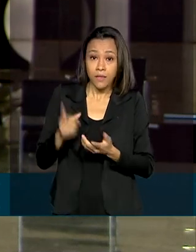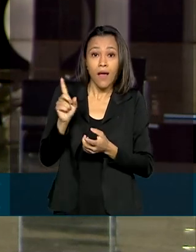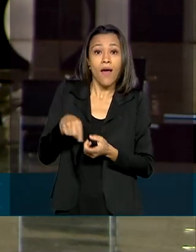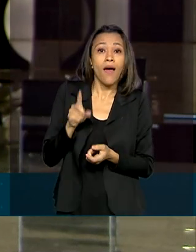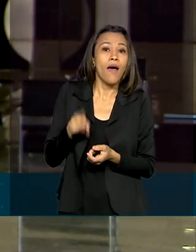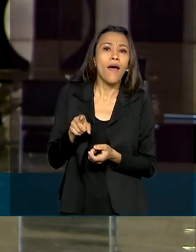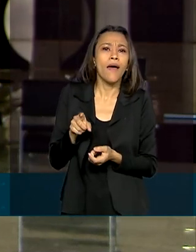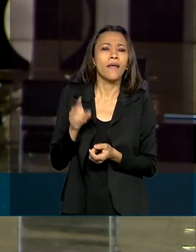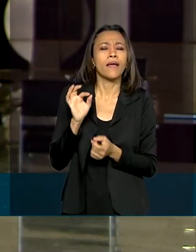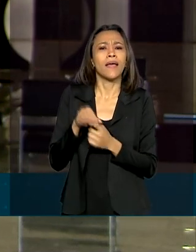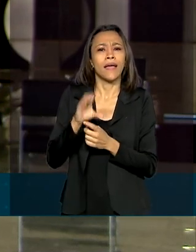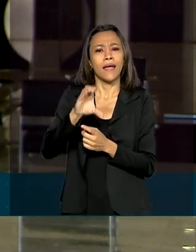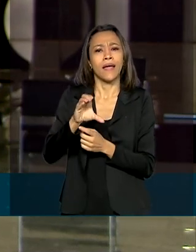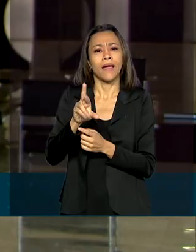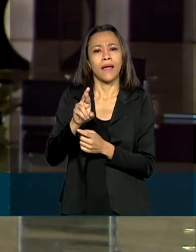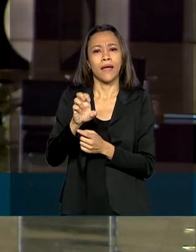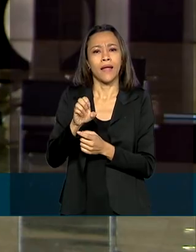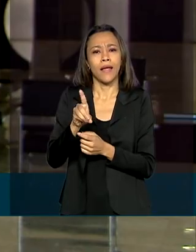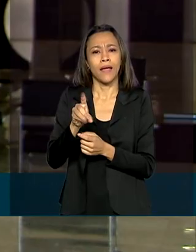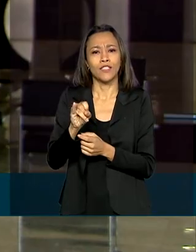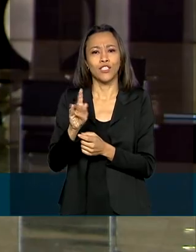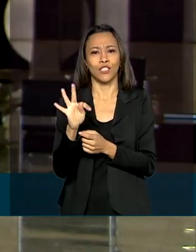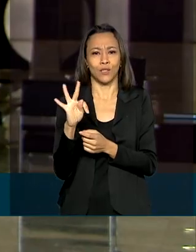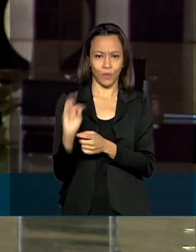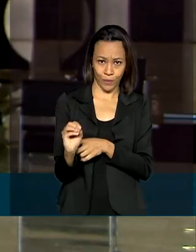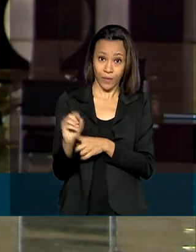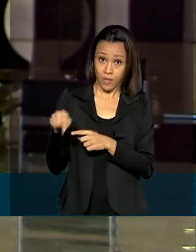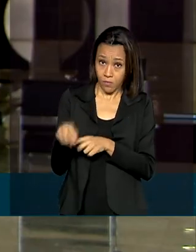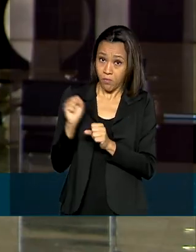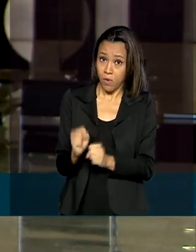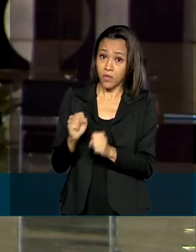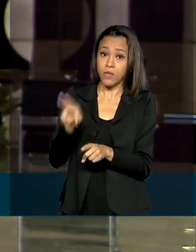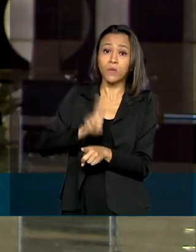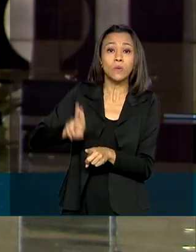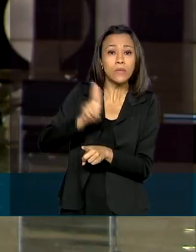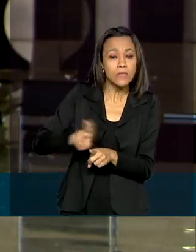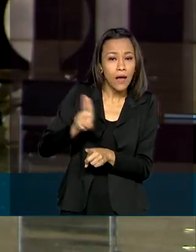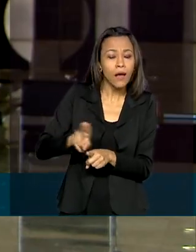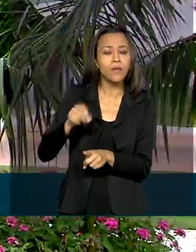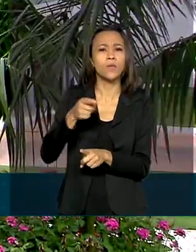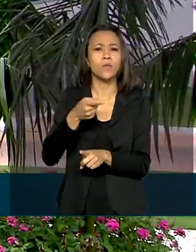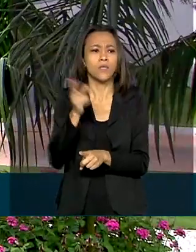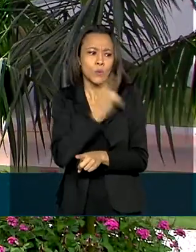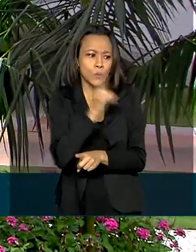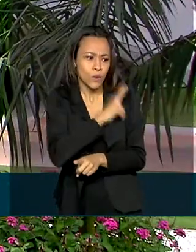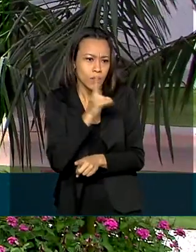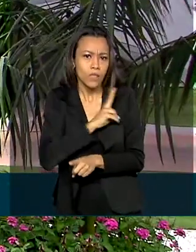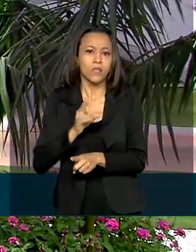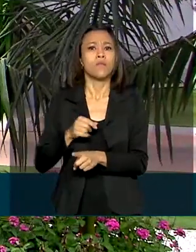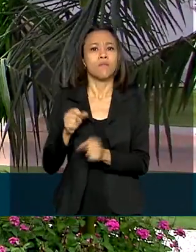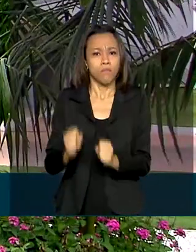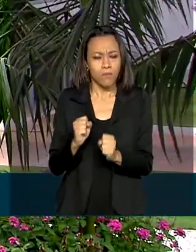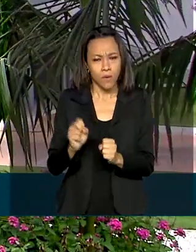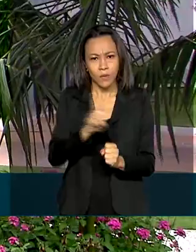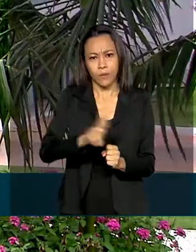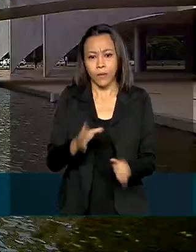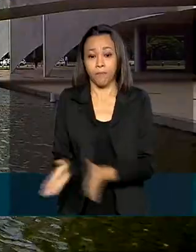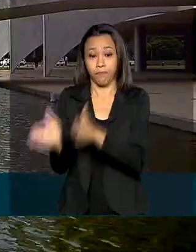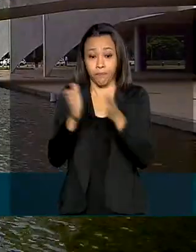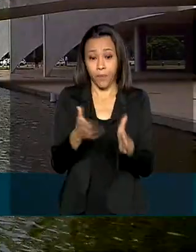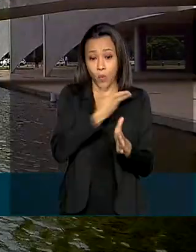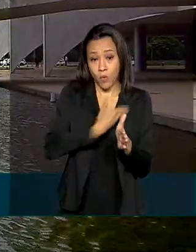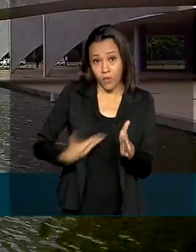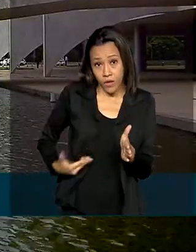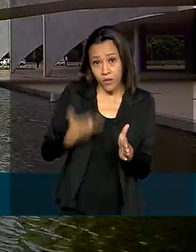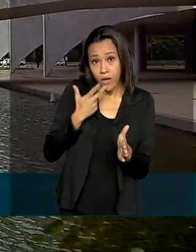extraordinários, que podem ser usados para medidas de urgência e imprevisibilidade. Segundo o governo, a arrecadação já